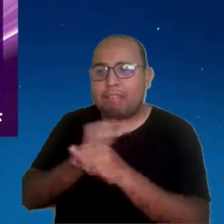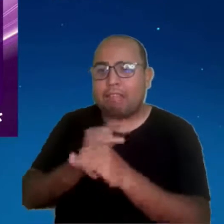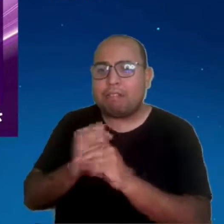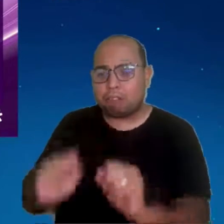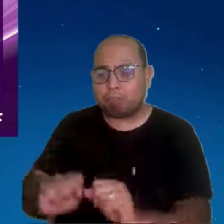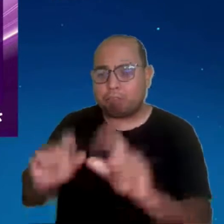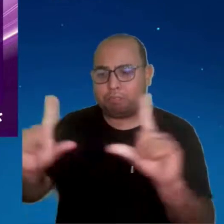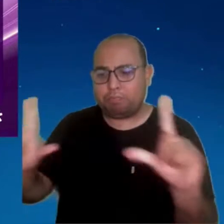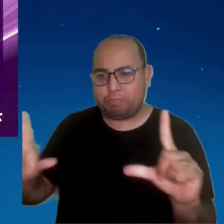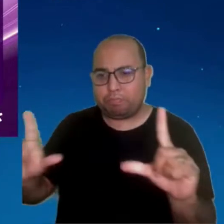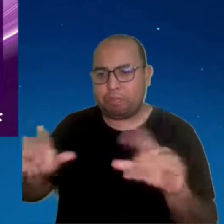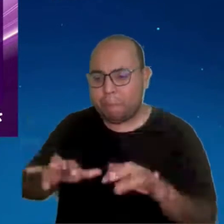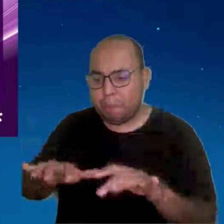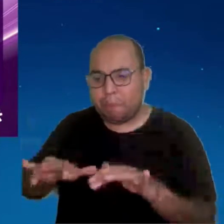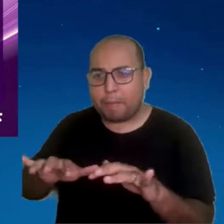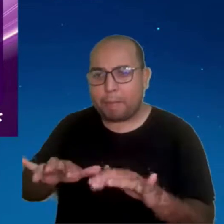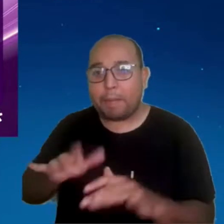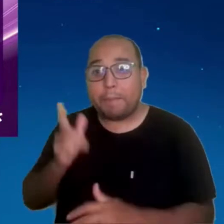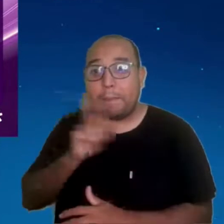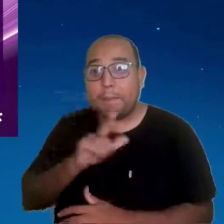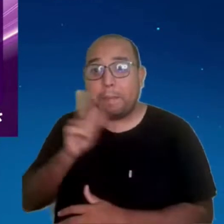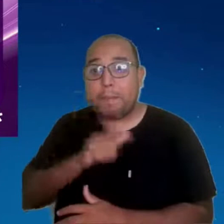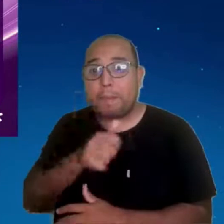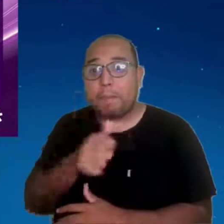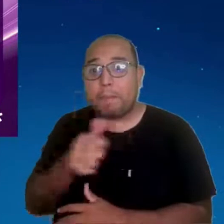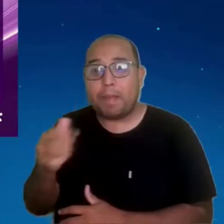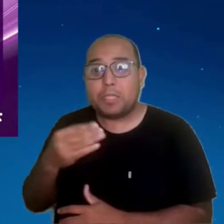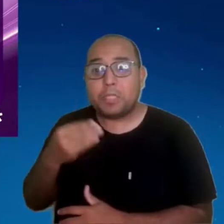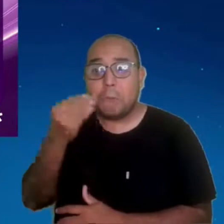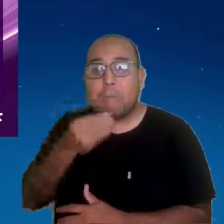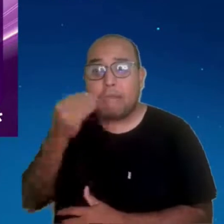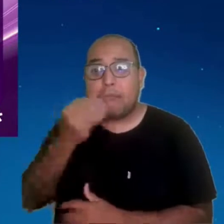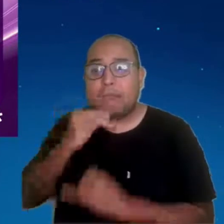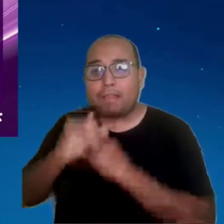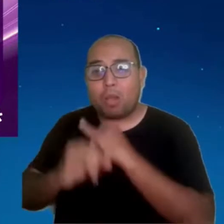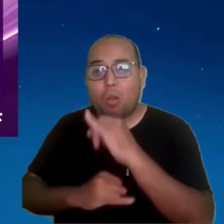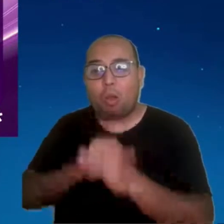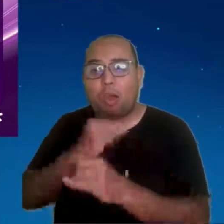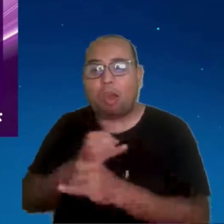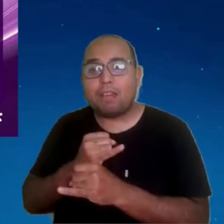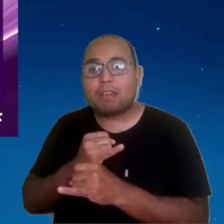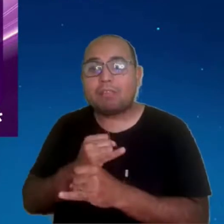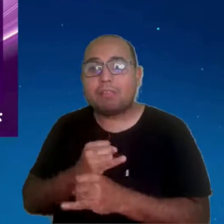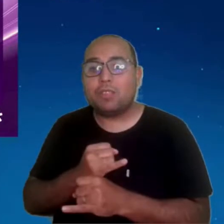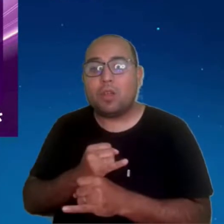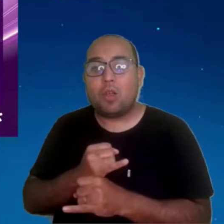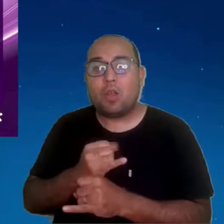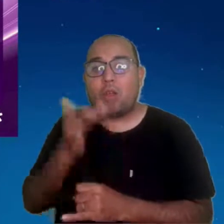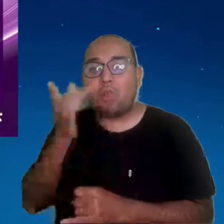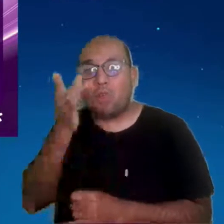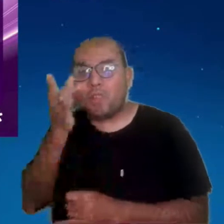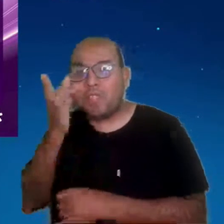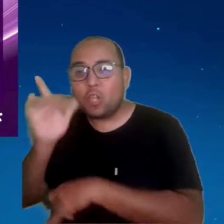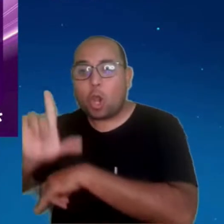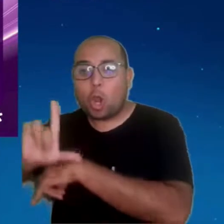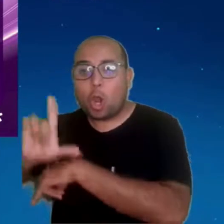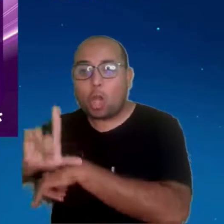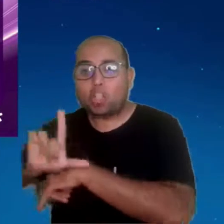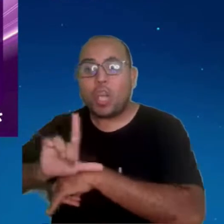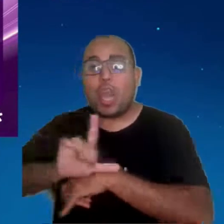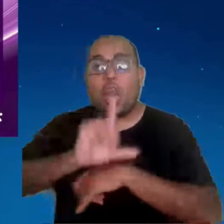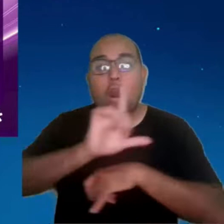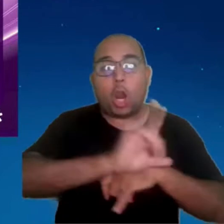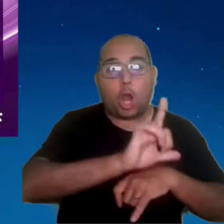o FIGITO surgiu também. Que é a experiência online com o físico, o digital com o físico. Não posso mais ter uma experiência